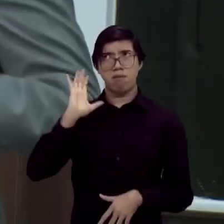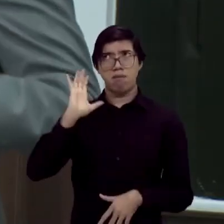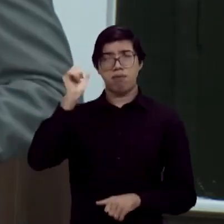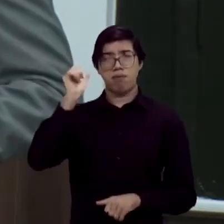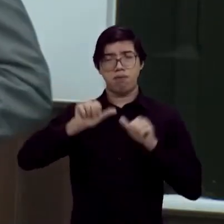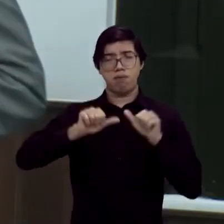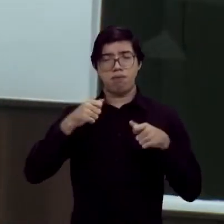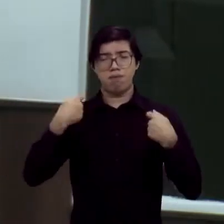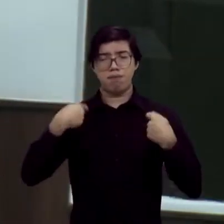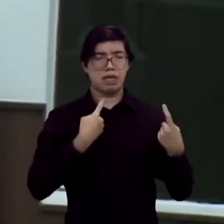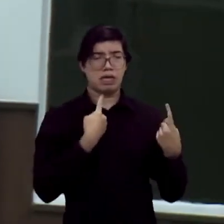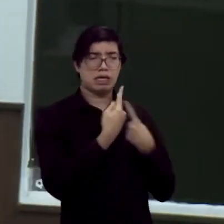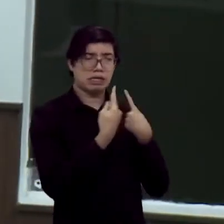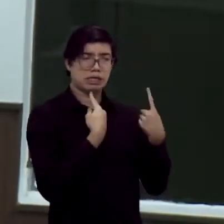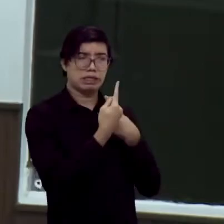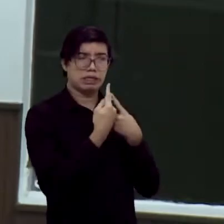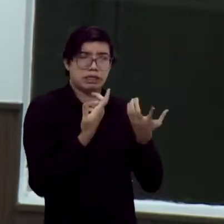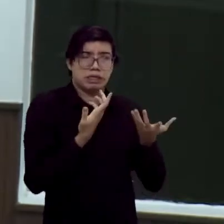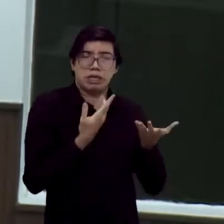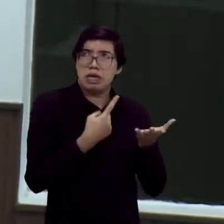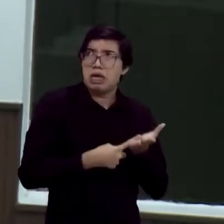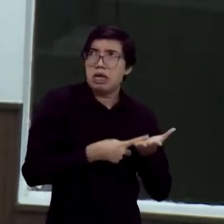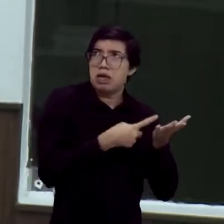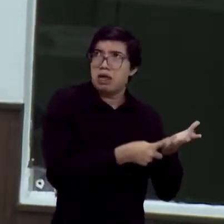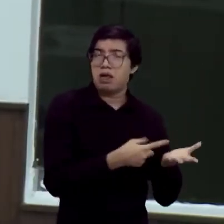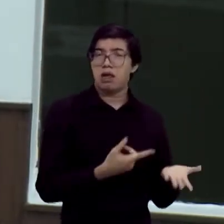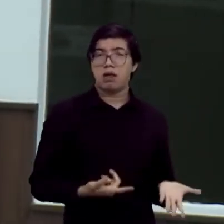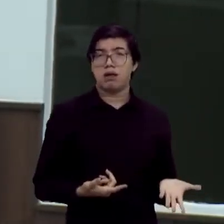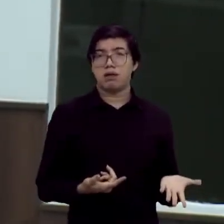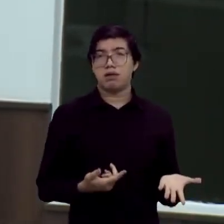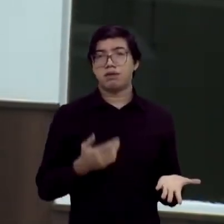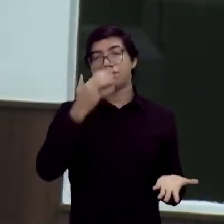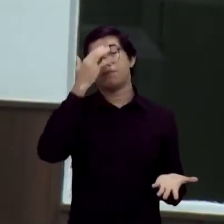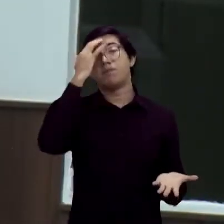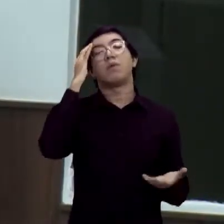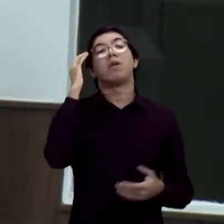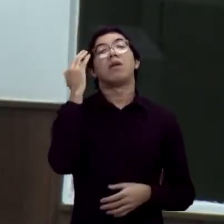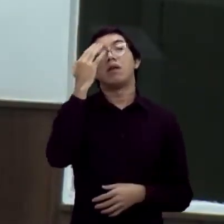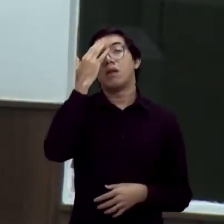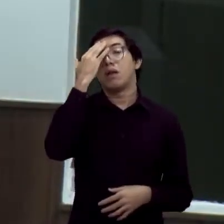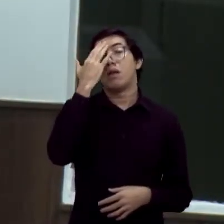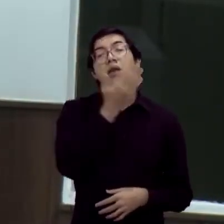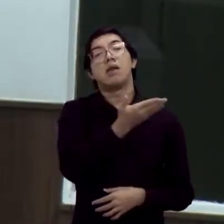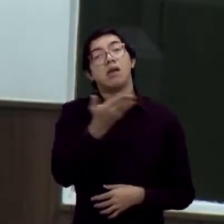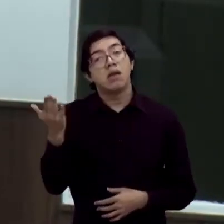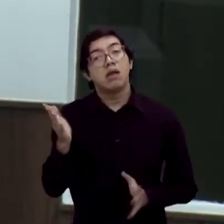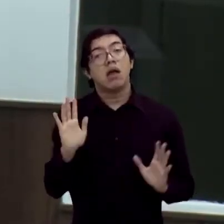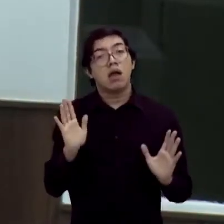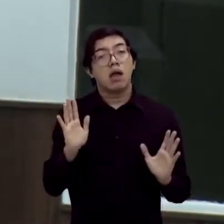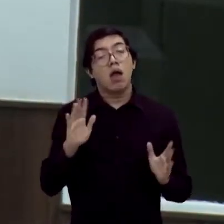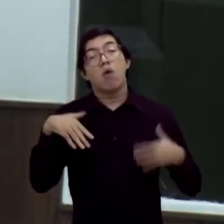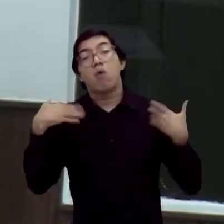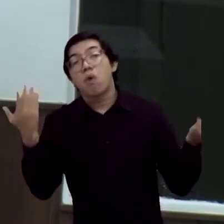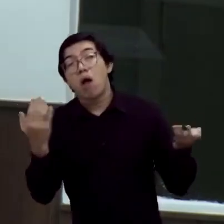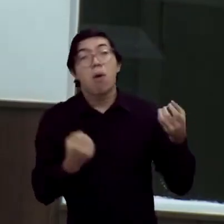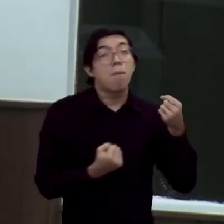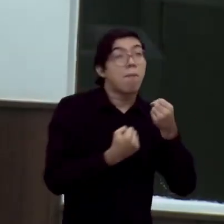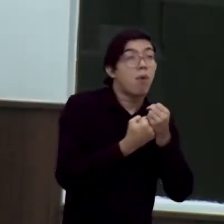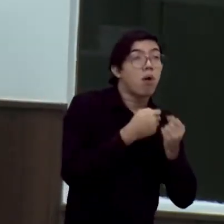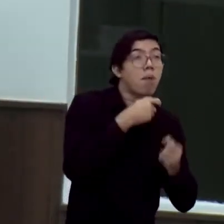Passou a época do diálogo, agora é a época de saber qual a posição que nós estamos, se nós somos petistas, se nós somos pedetistas.